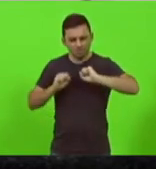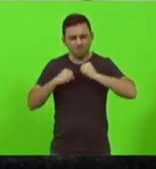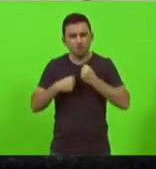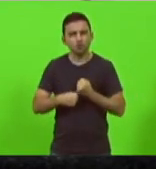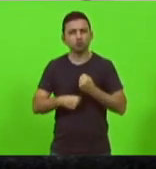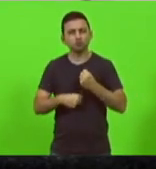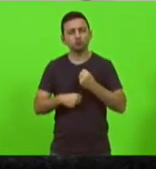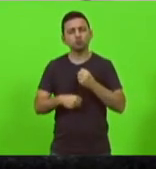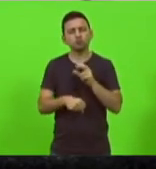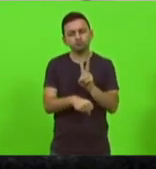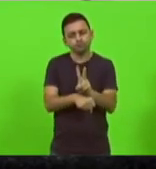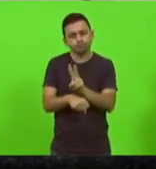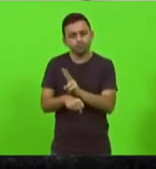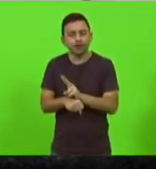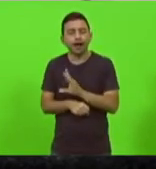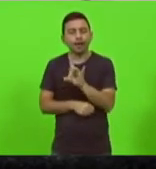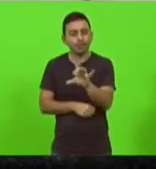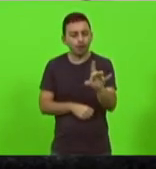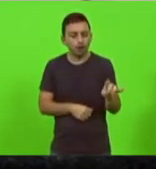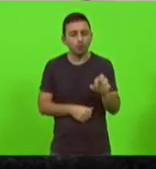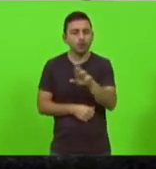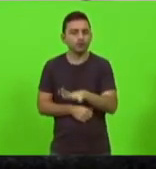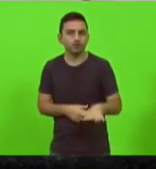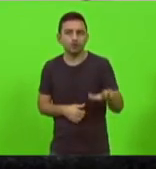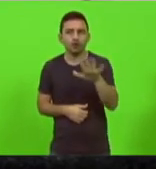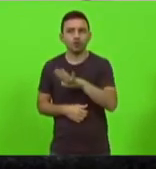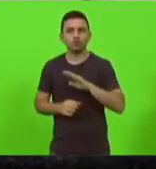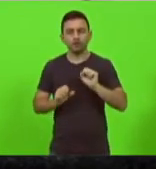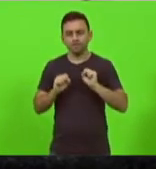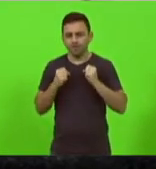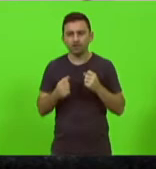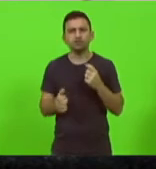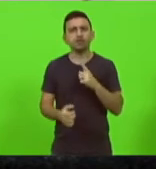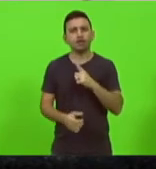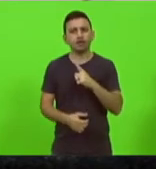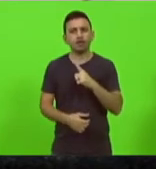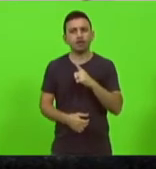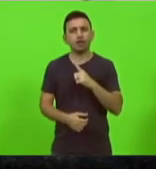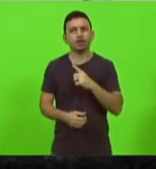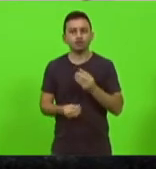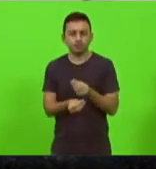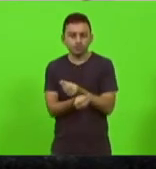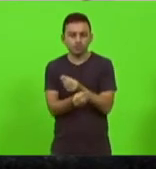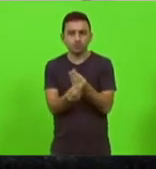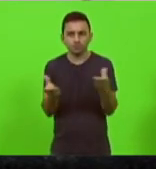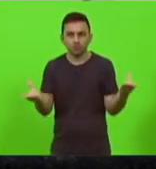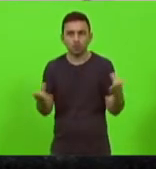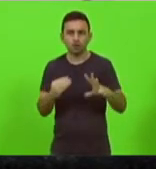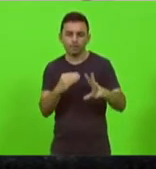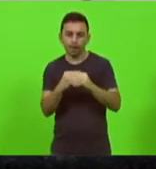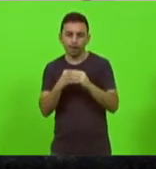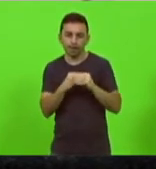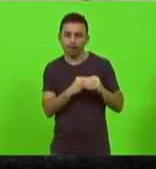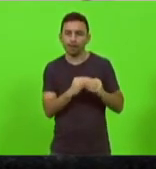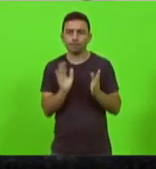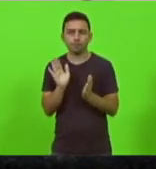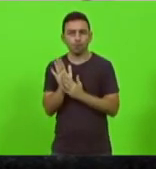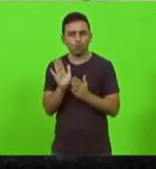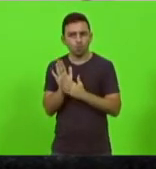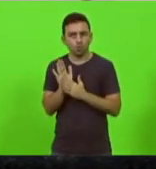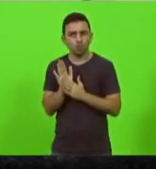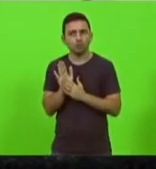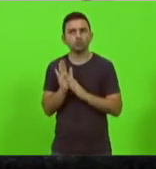cada um com a sua região defendido distribuir emendas que proporcionaram